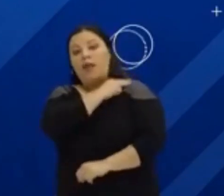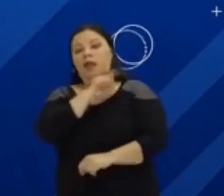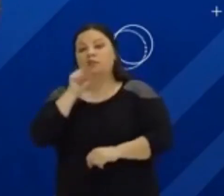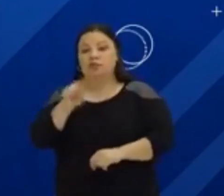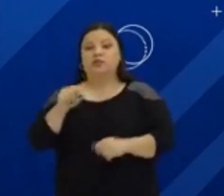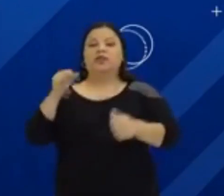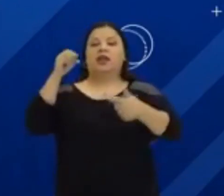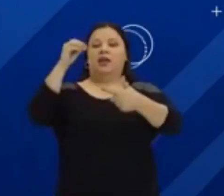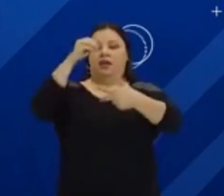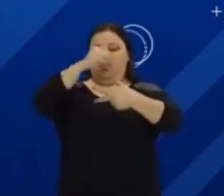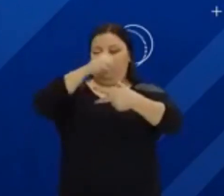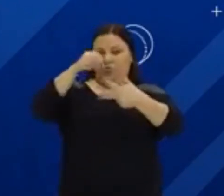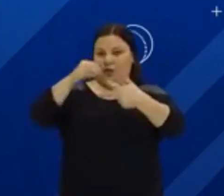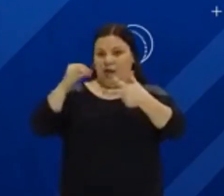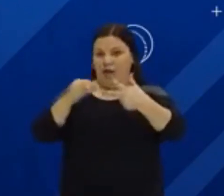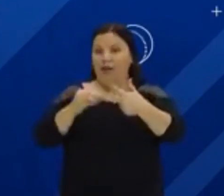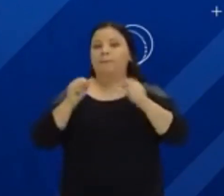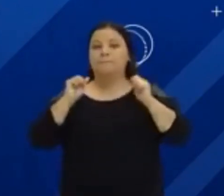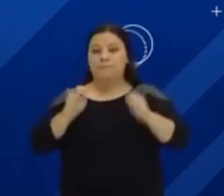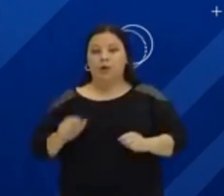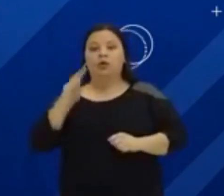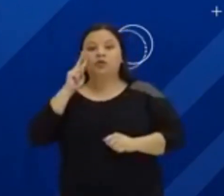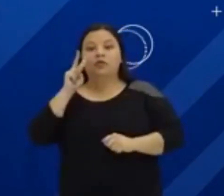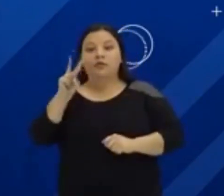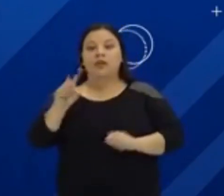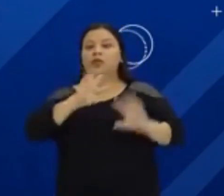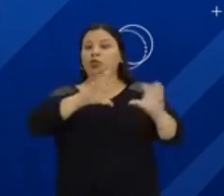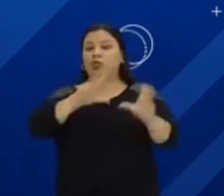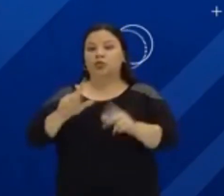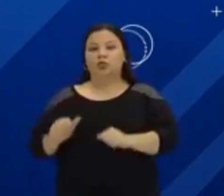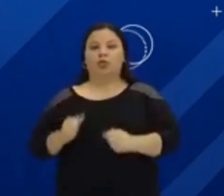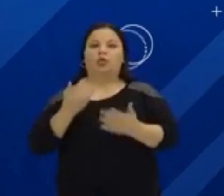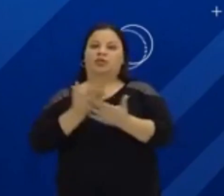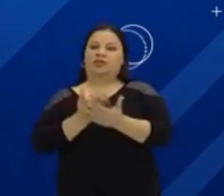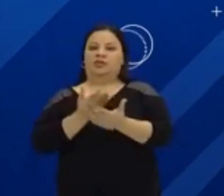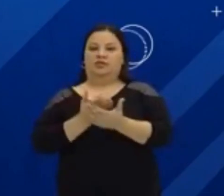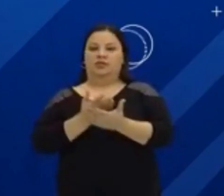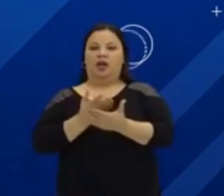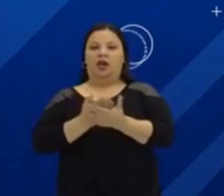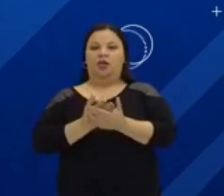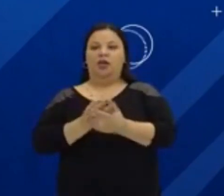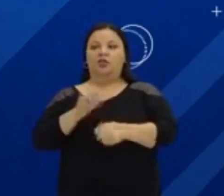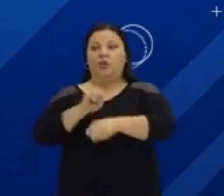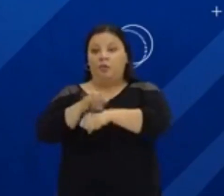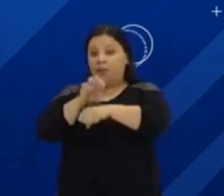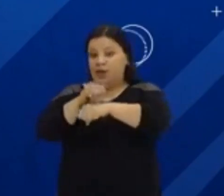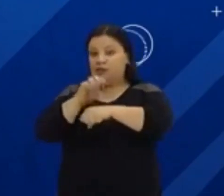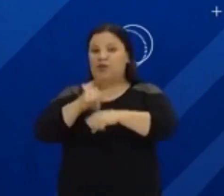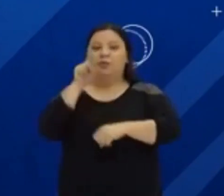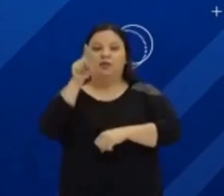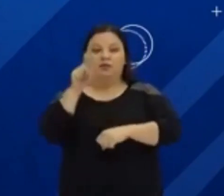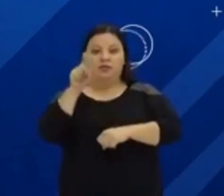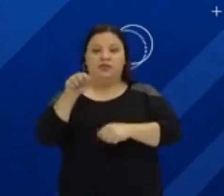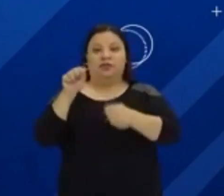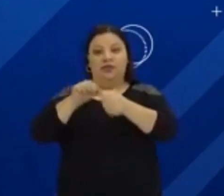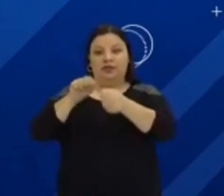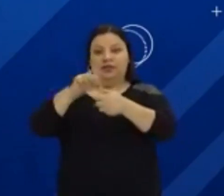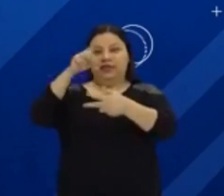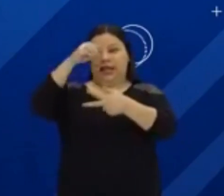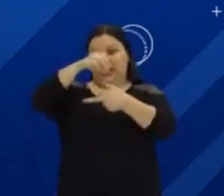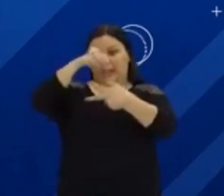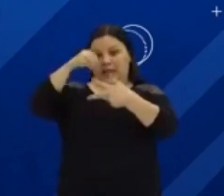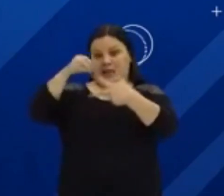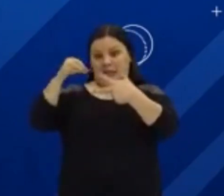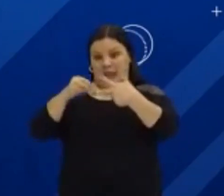assistir todas as aulas e um recado muito importante uma dica para você que vai fazer a prova do ENEM você sabia que